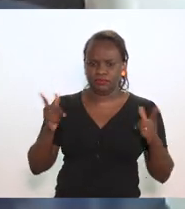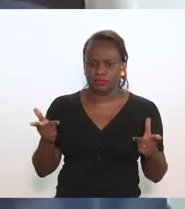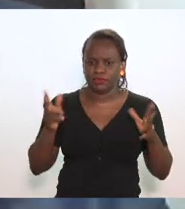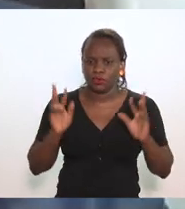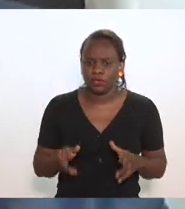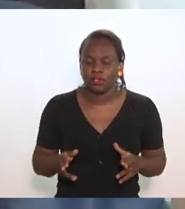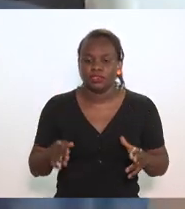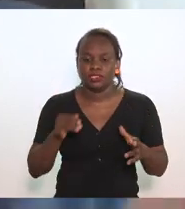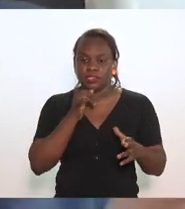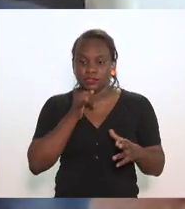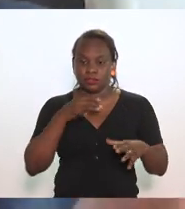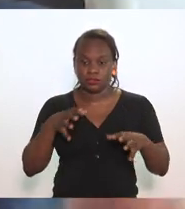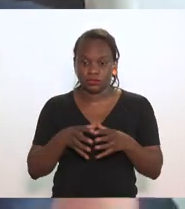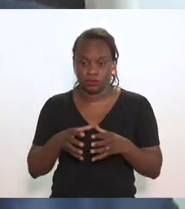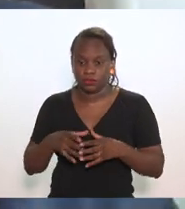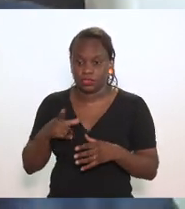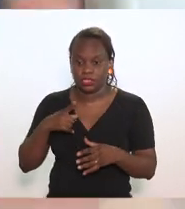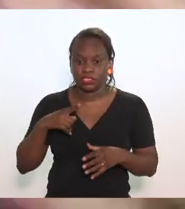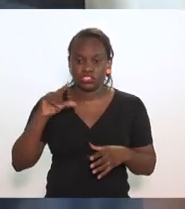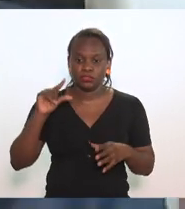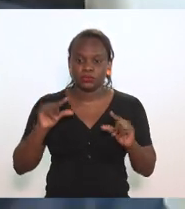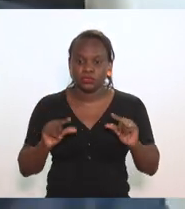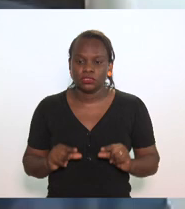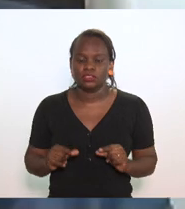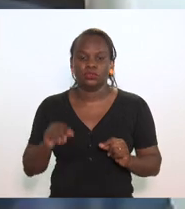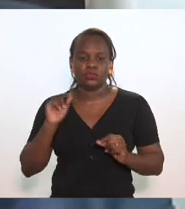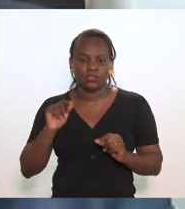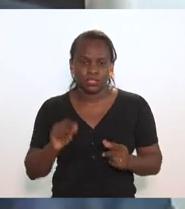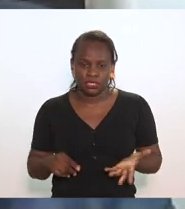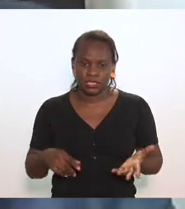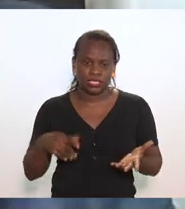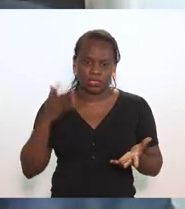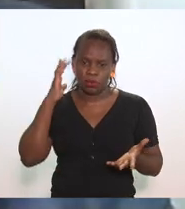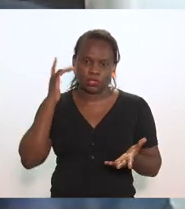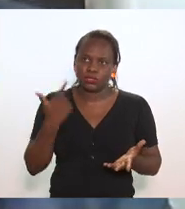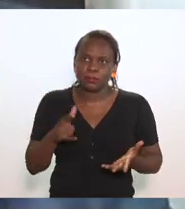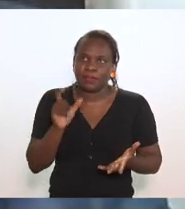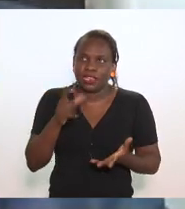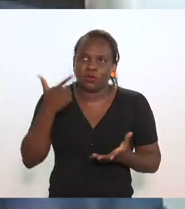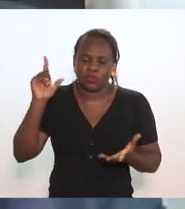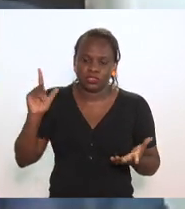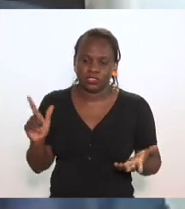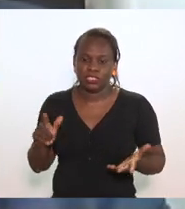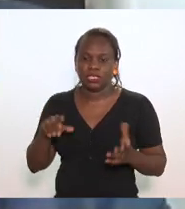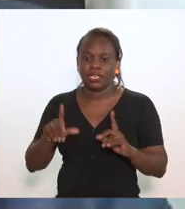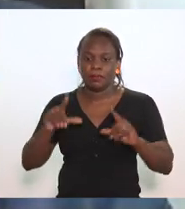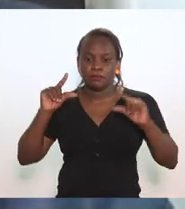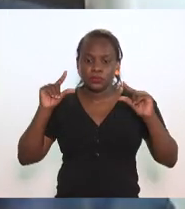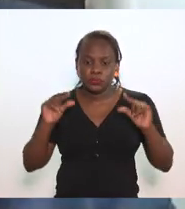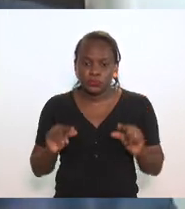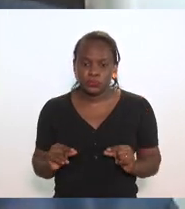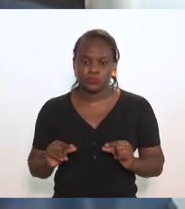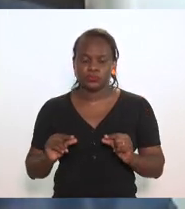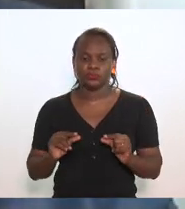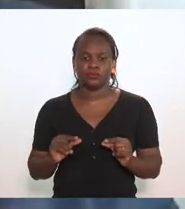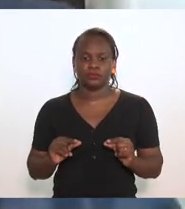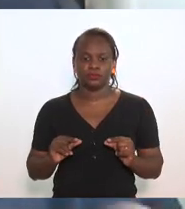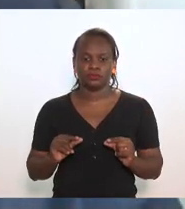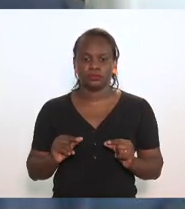Um setor sendo minado, minado no sentido, porque eu não acho uma palavra melhor, mas sendo reduzido,